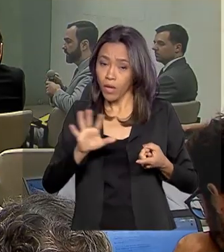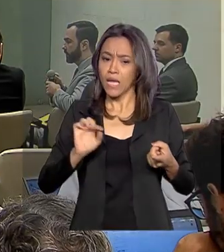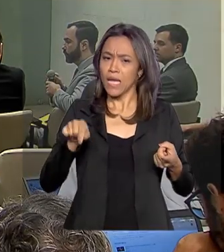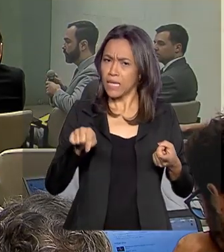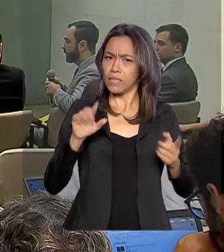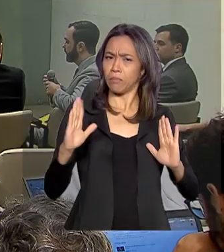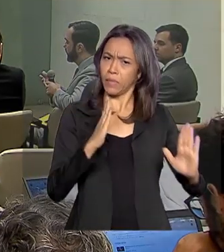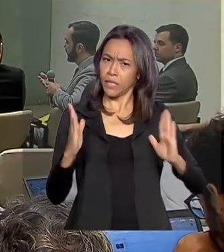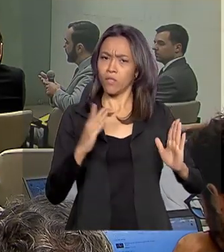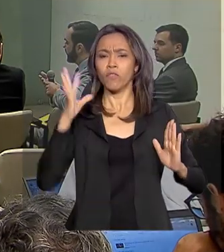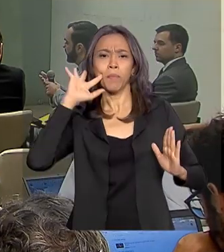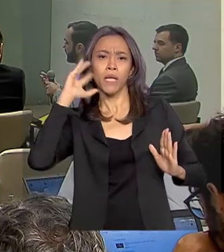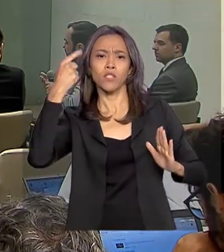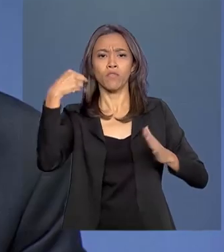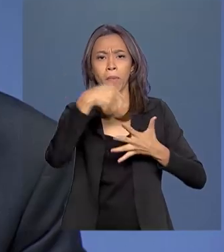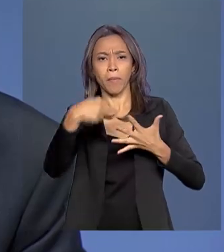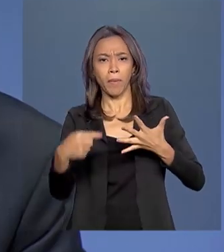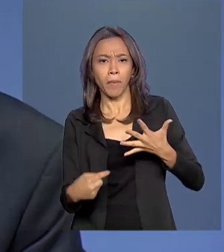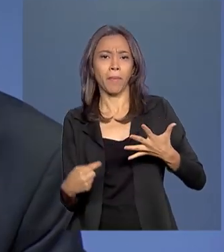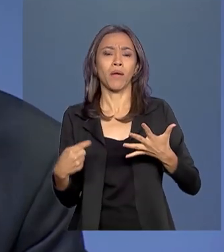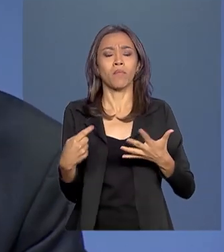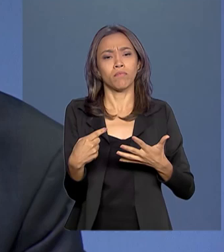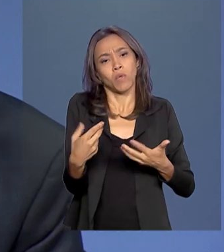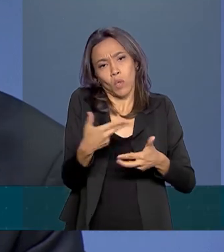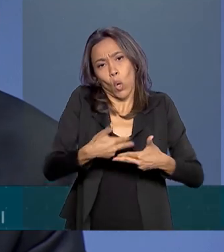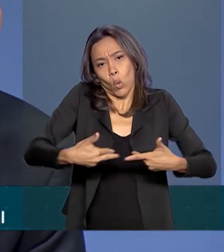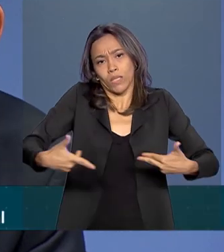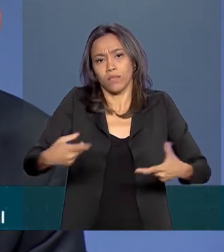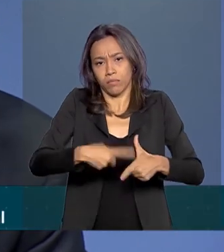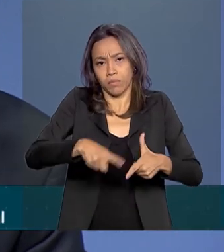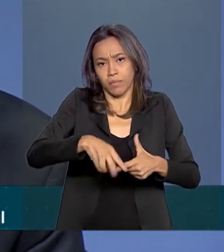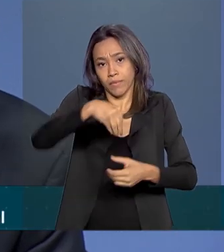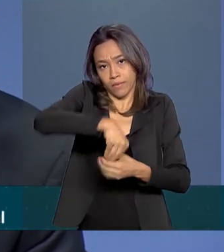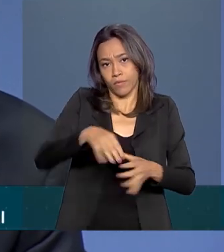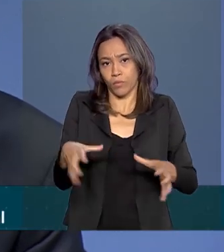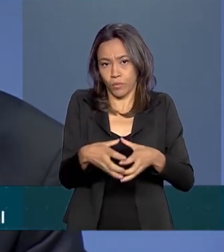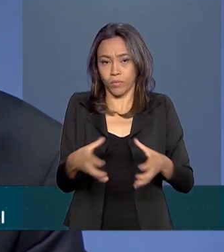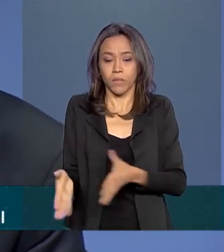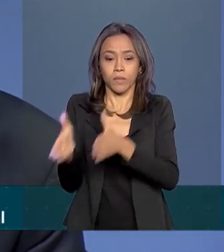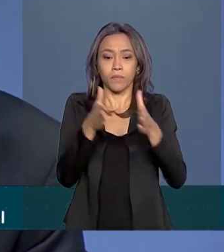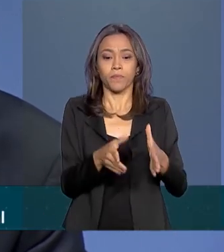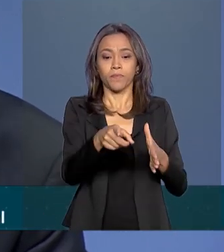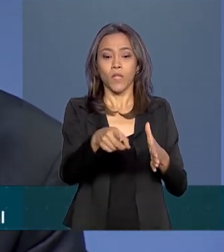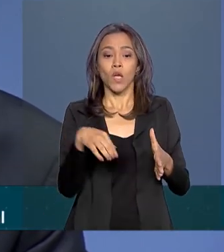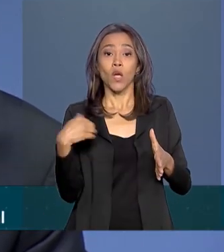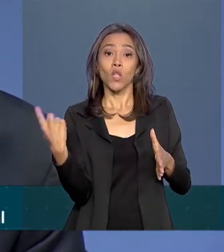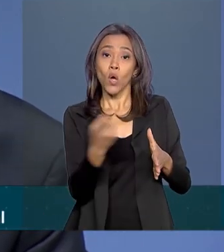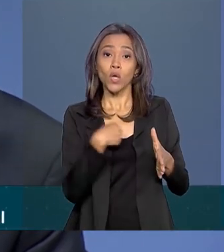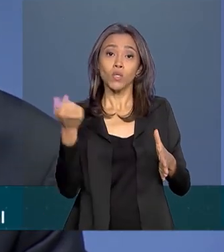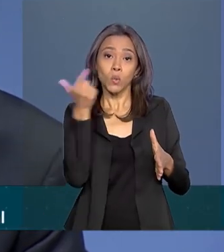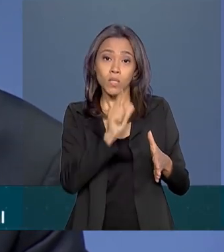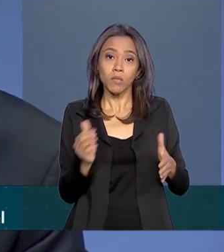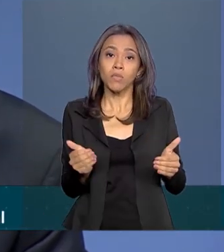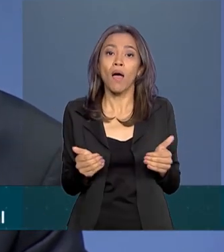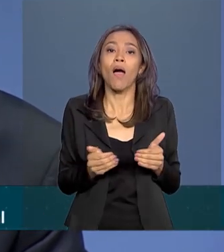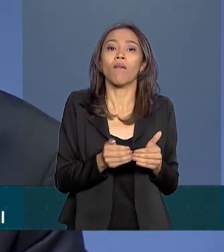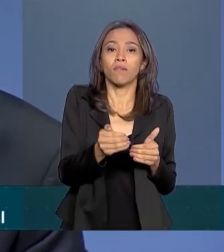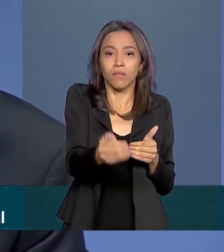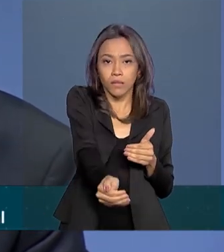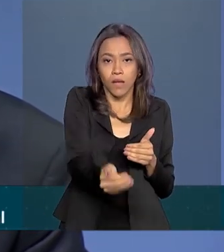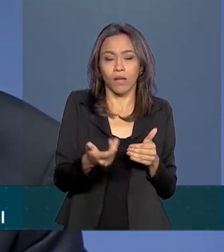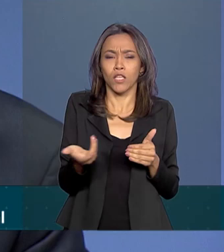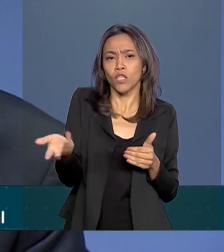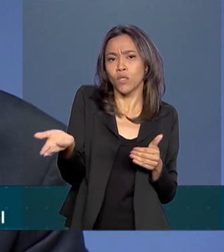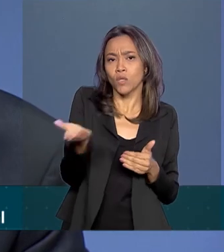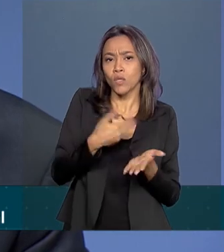para resolver impasses internos. Avançamos muito esse semestre, com trocas de informações técnicas,